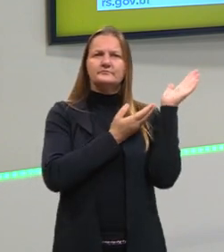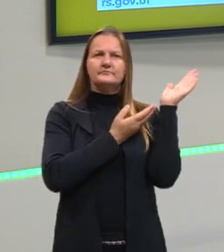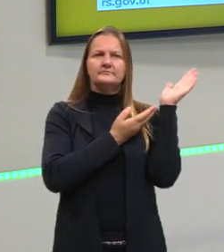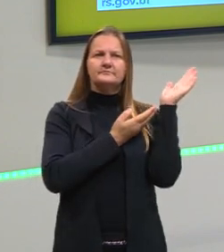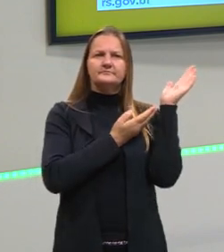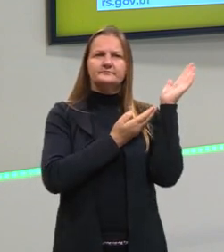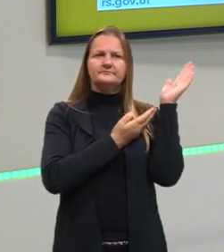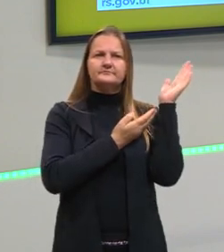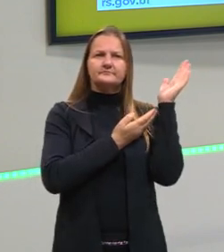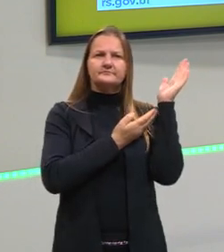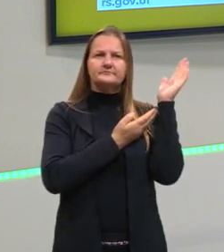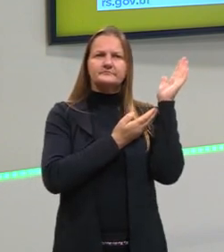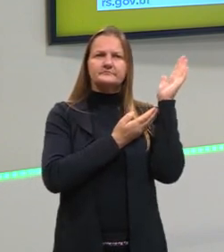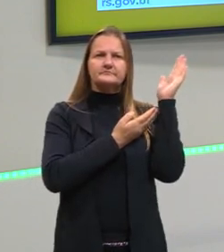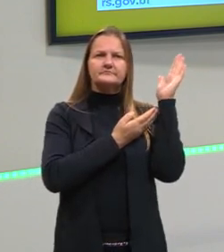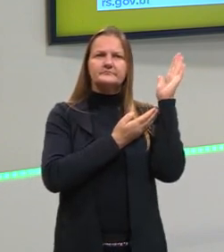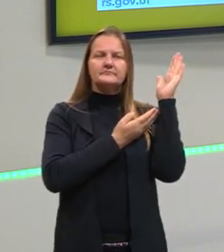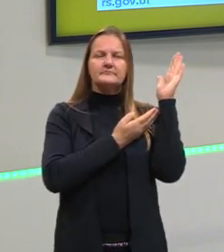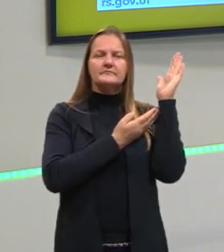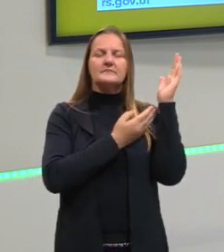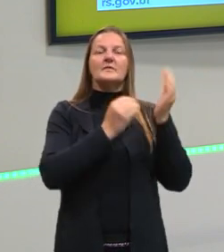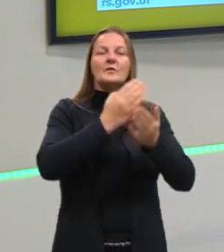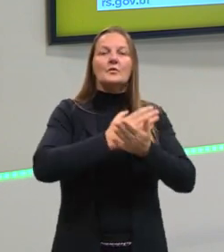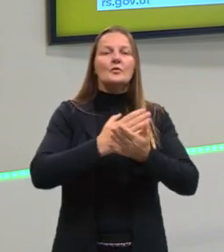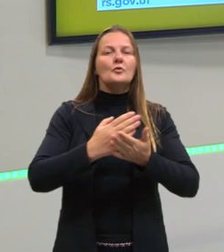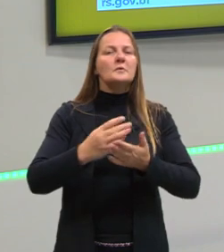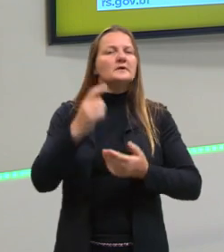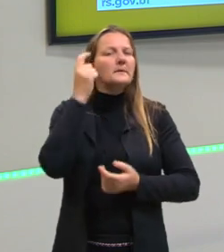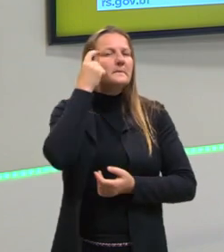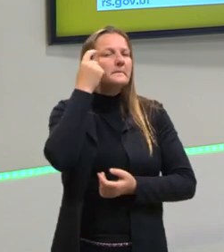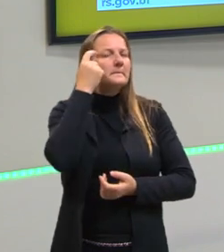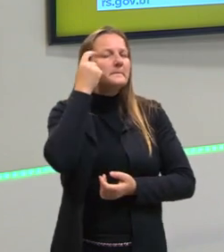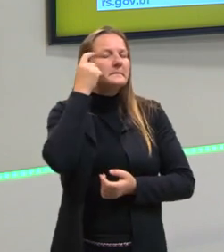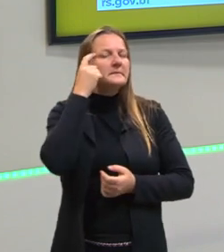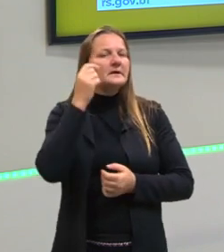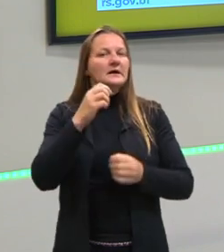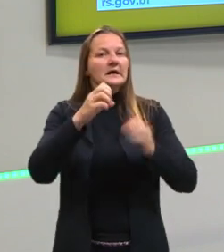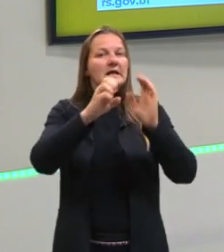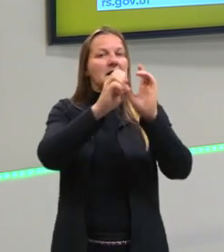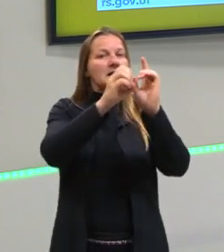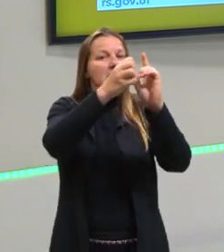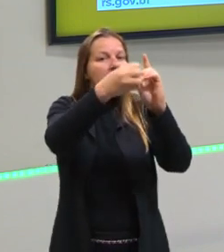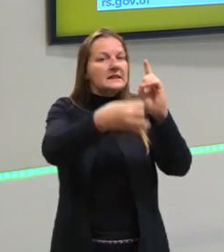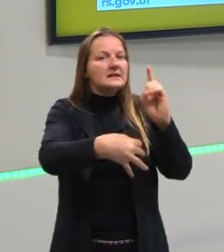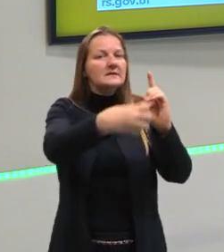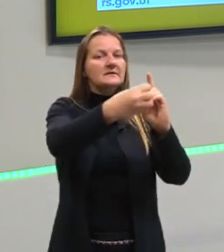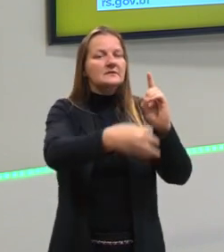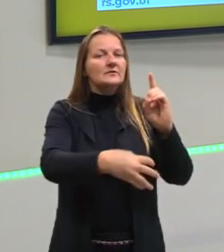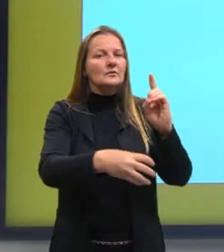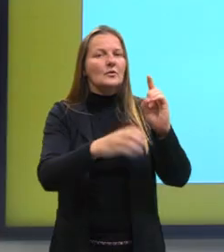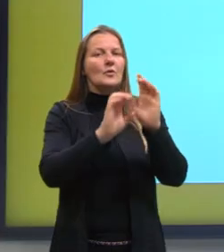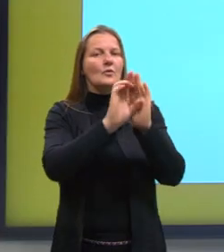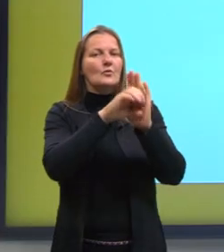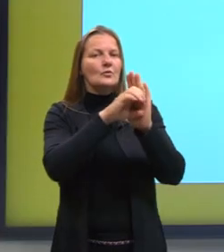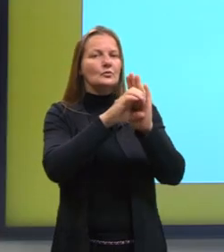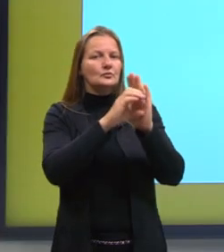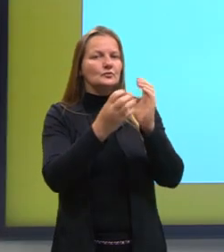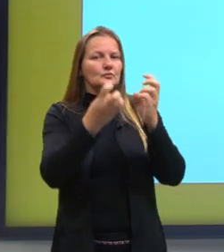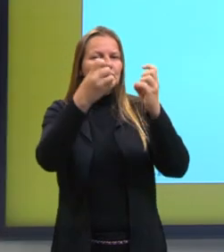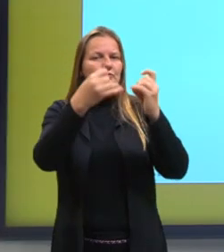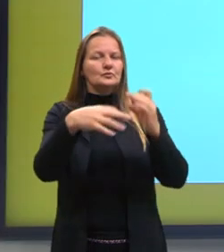vamos começar a tentar a definir cultura. Então, né? Então, é um conjunto de conceitos,